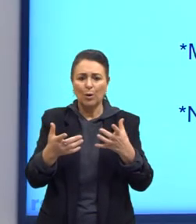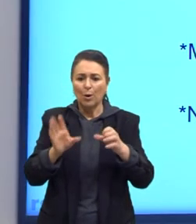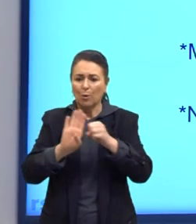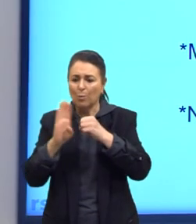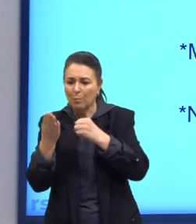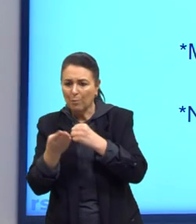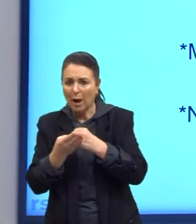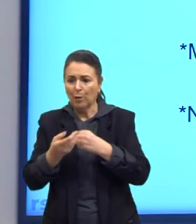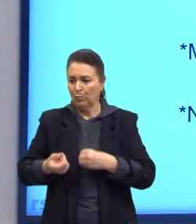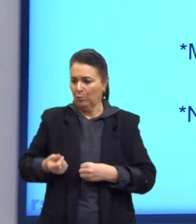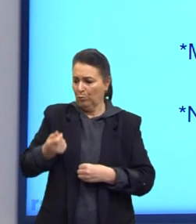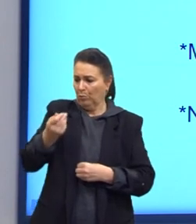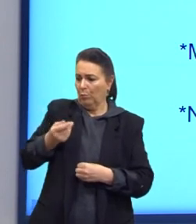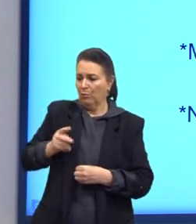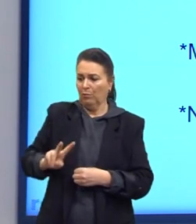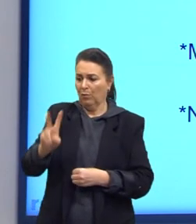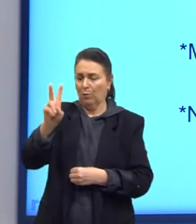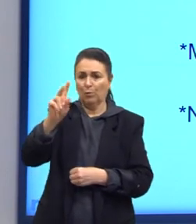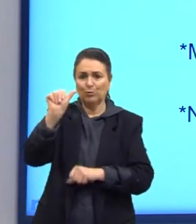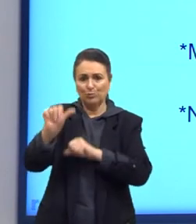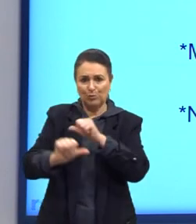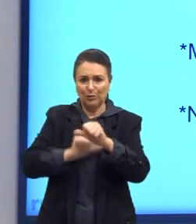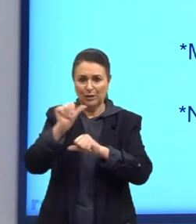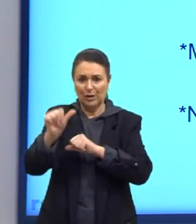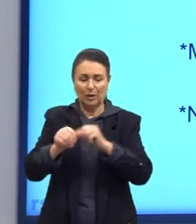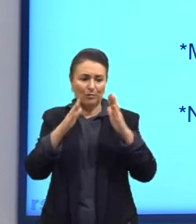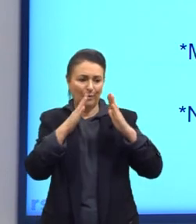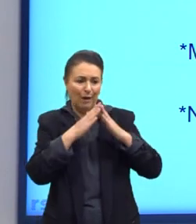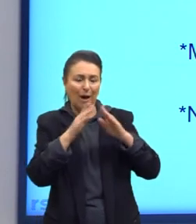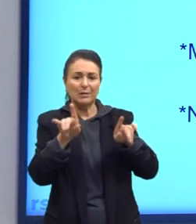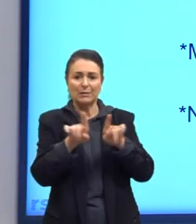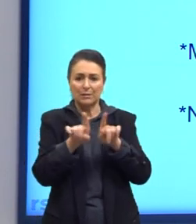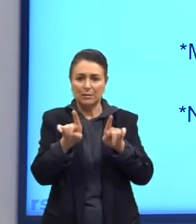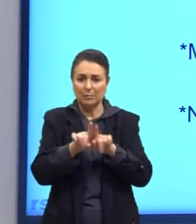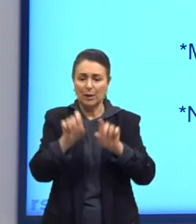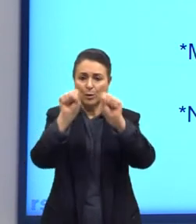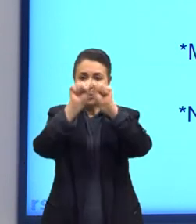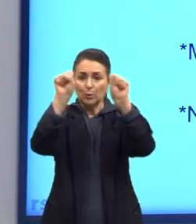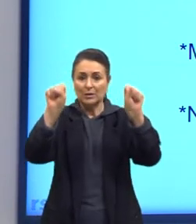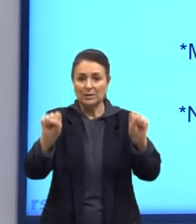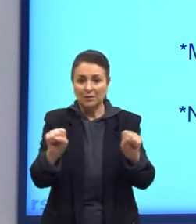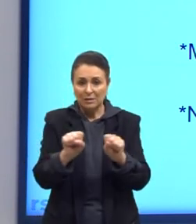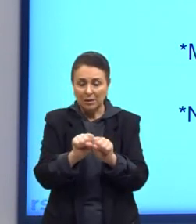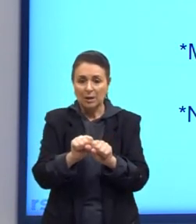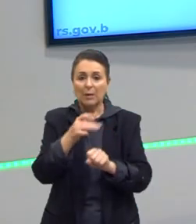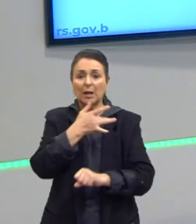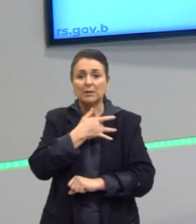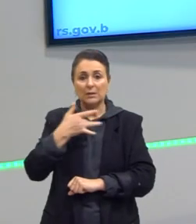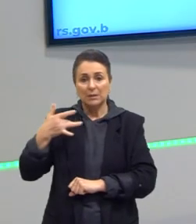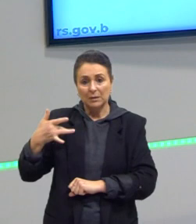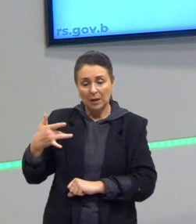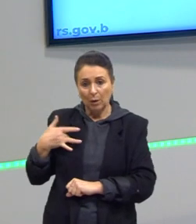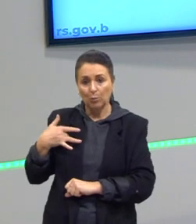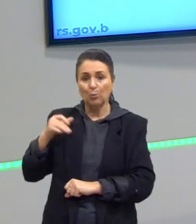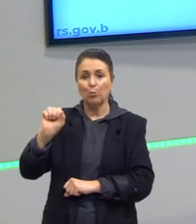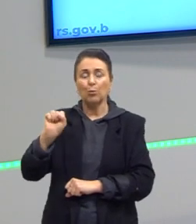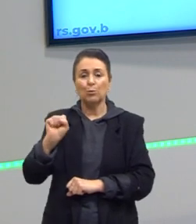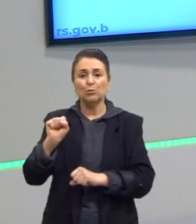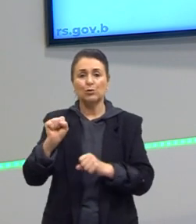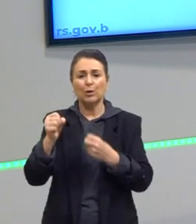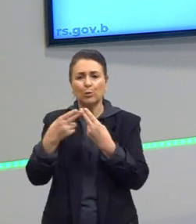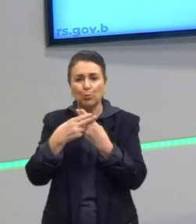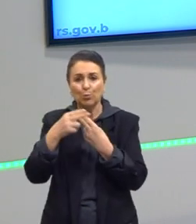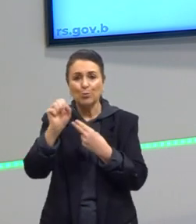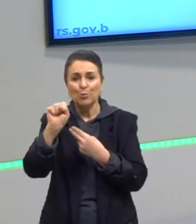outros bairros valem menos, os imóveis. A questão do sistema de saúde, sobrecarrecer a pobreza, sobrecarrega o sistema de